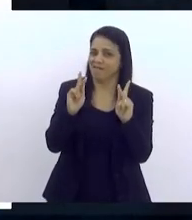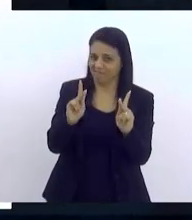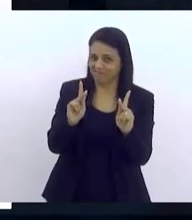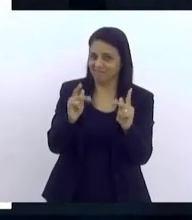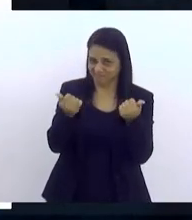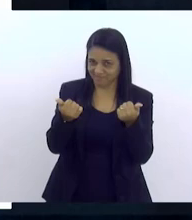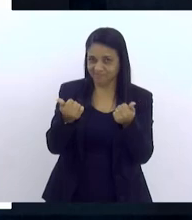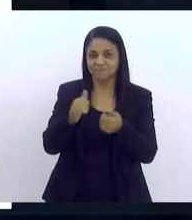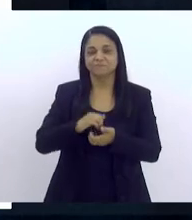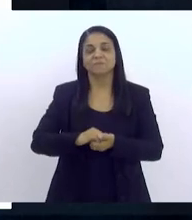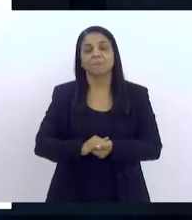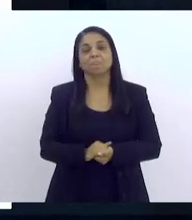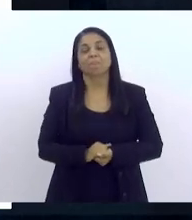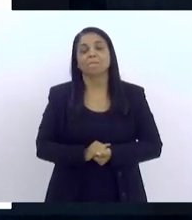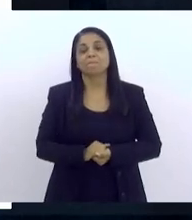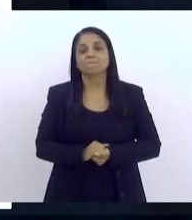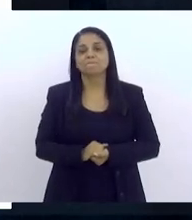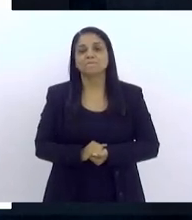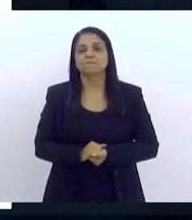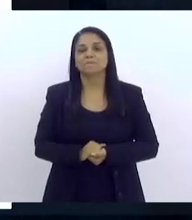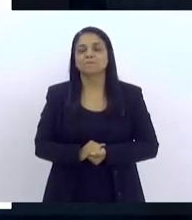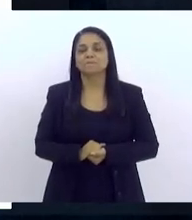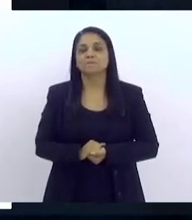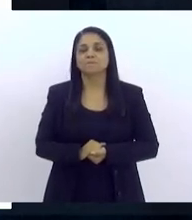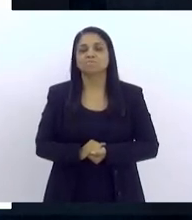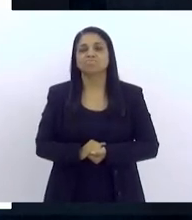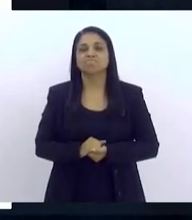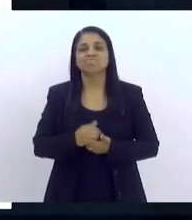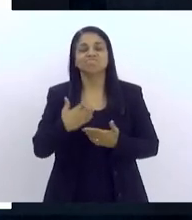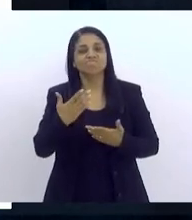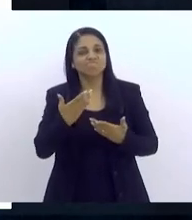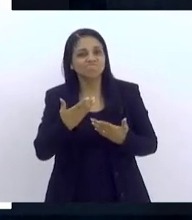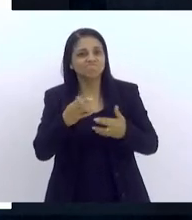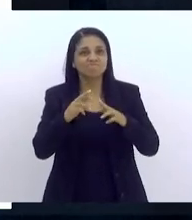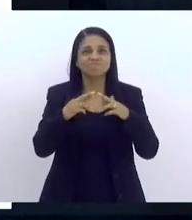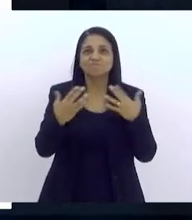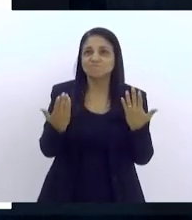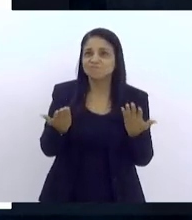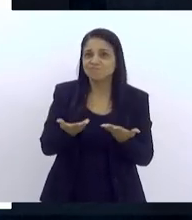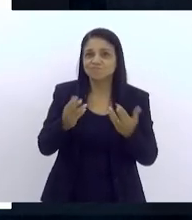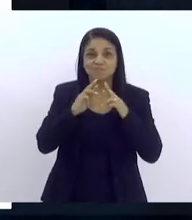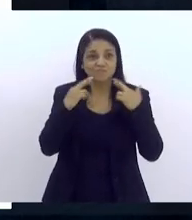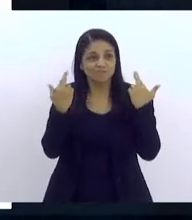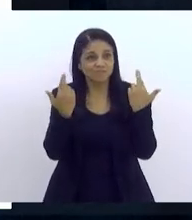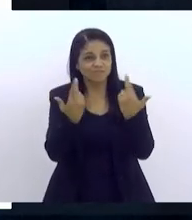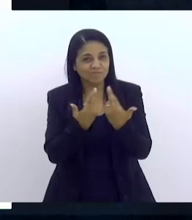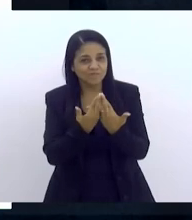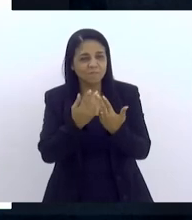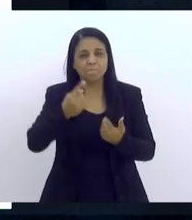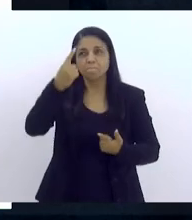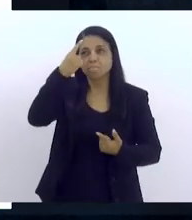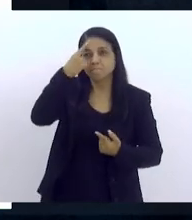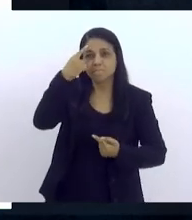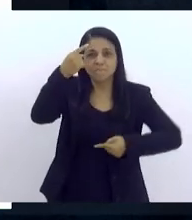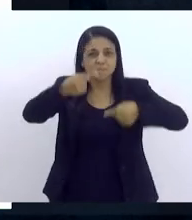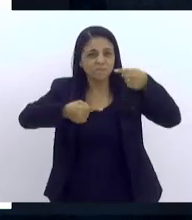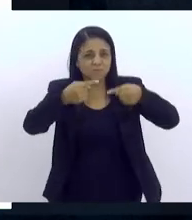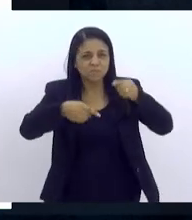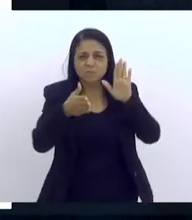A gente está aqui reunido para pensar e discutir questões,